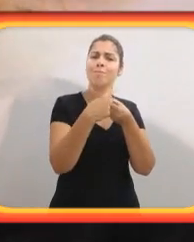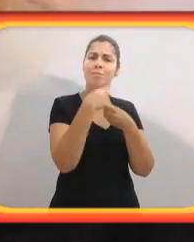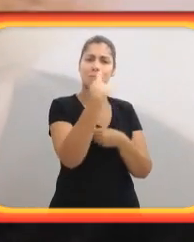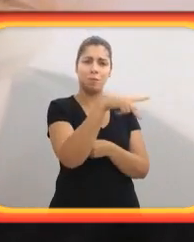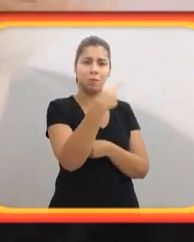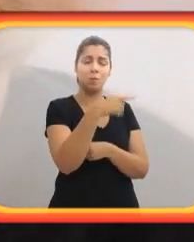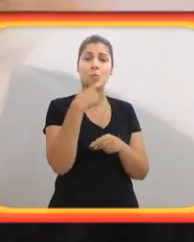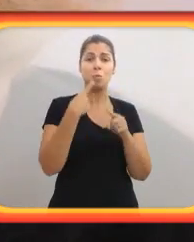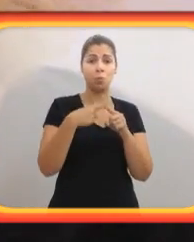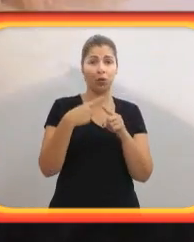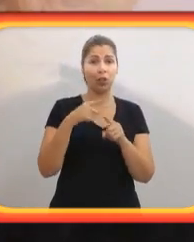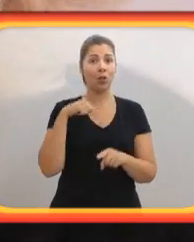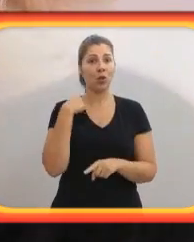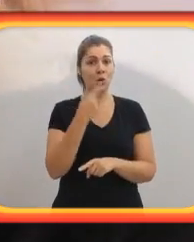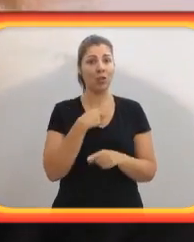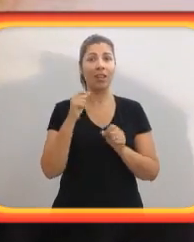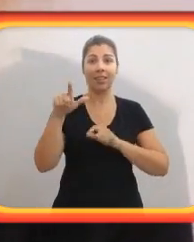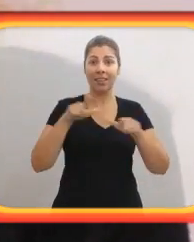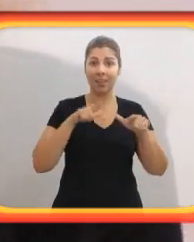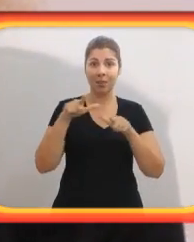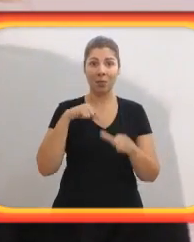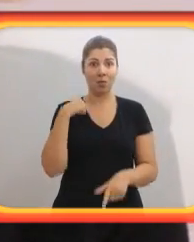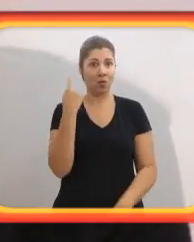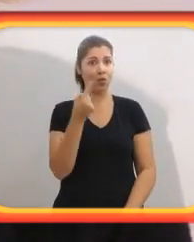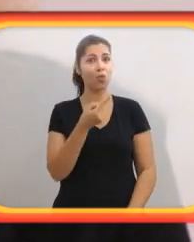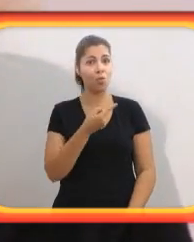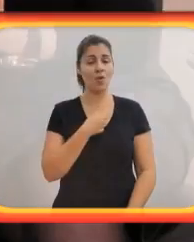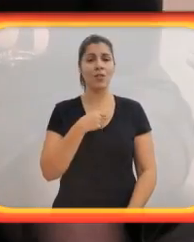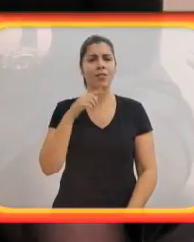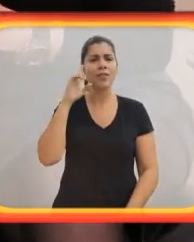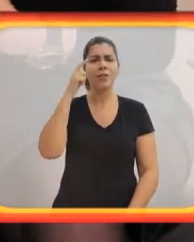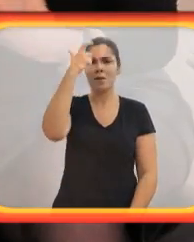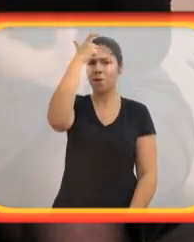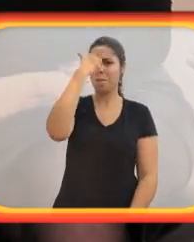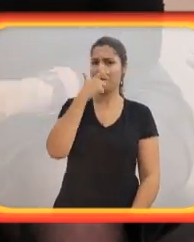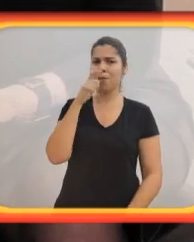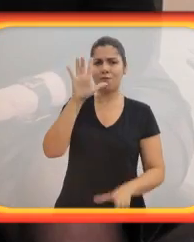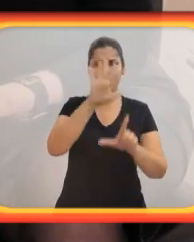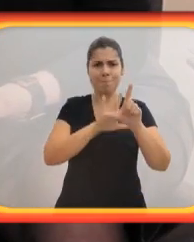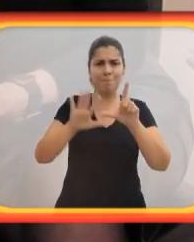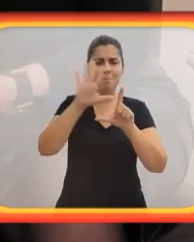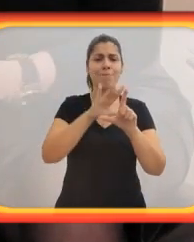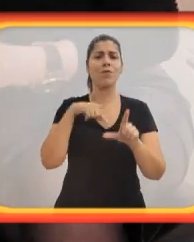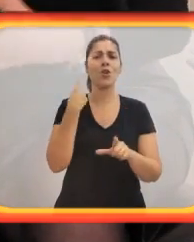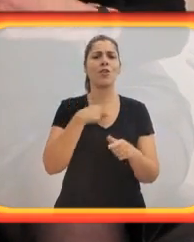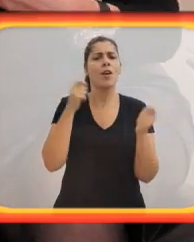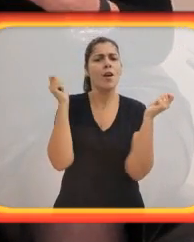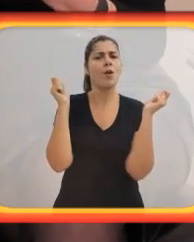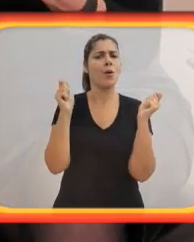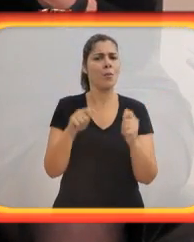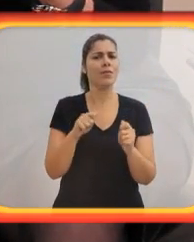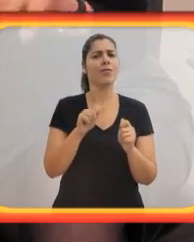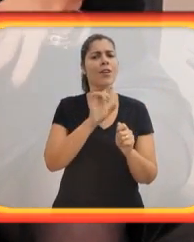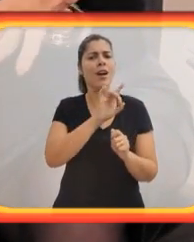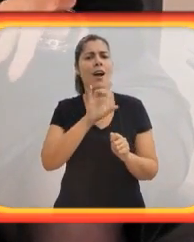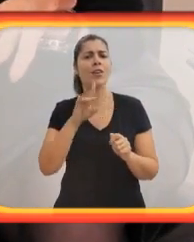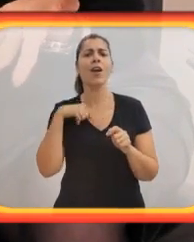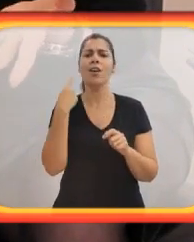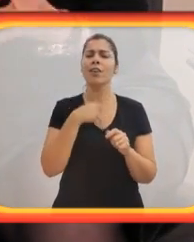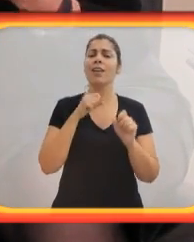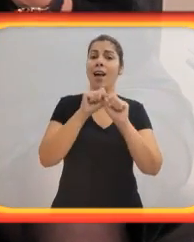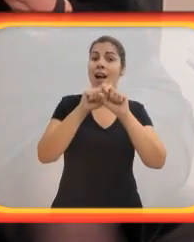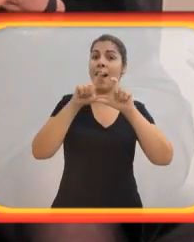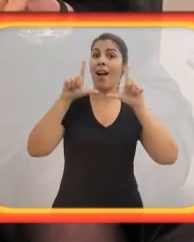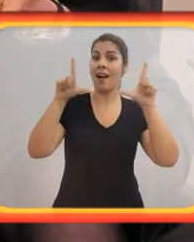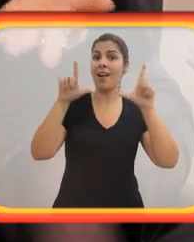sugerindo coisas e dando um retorno para você, porque nós que trabalhamos com a nossa imagem e com a